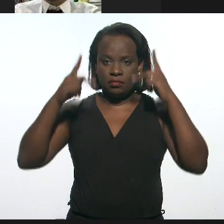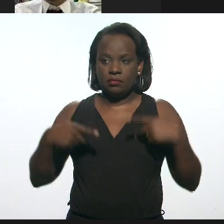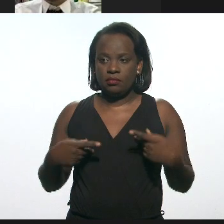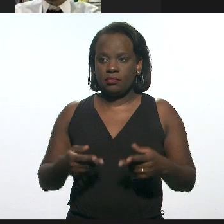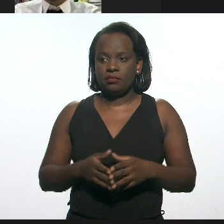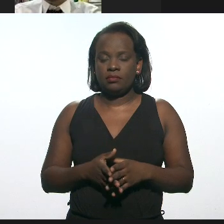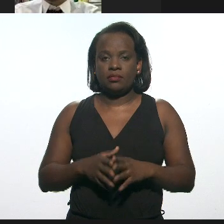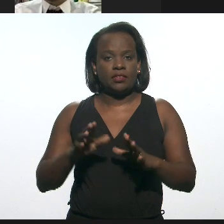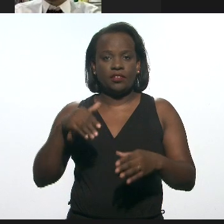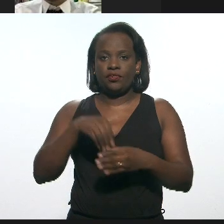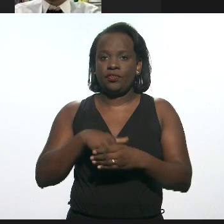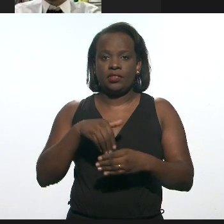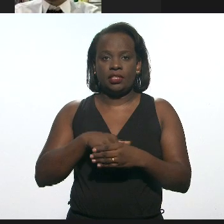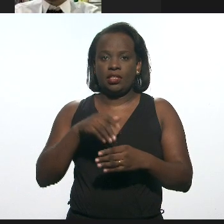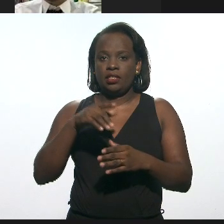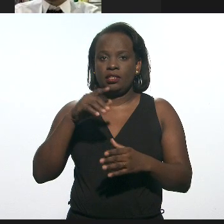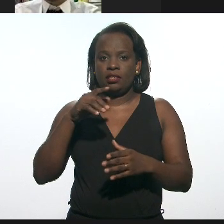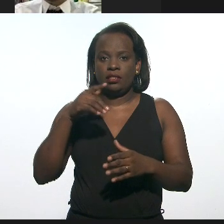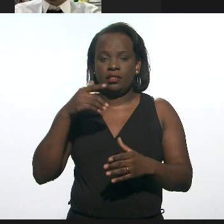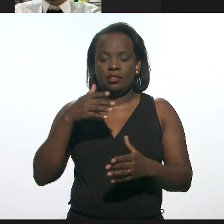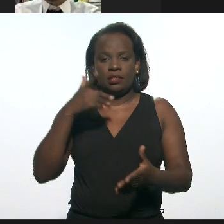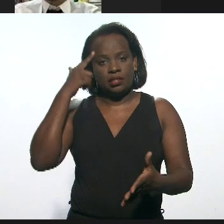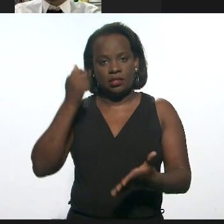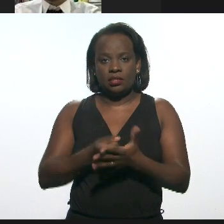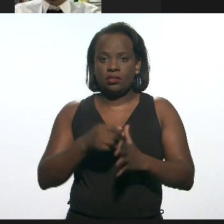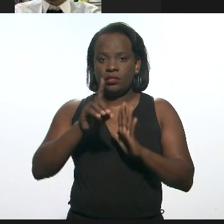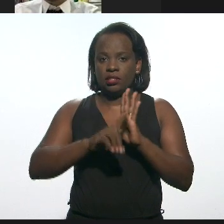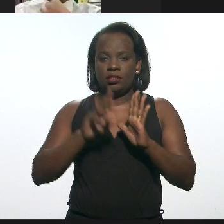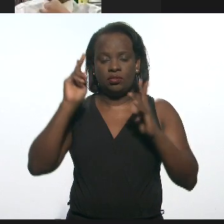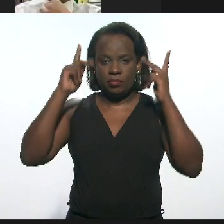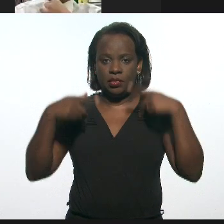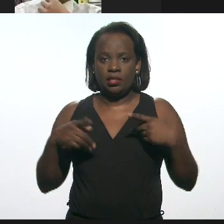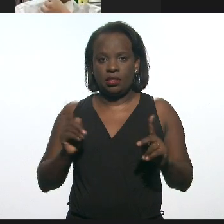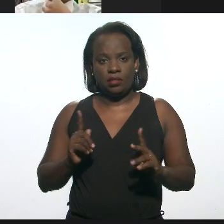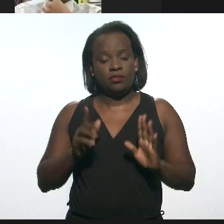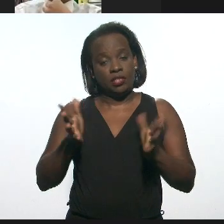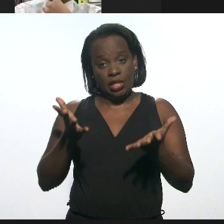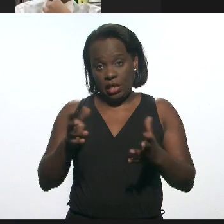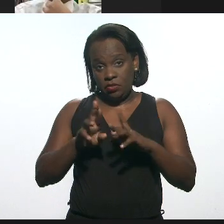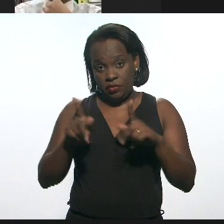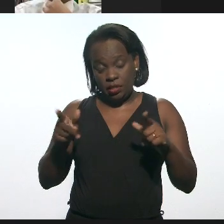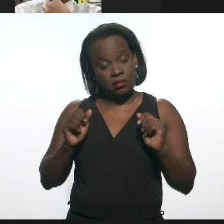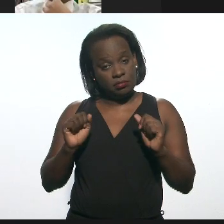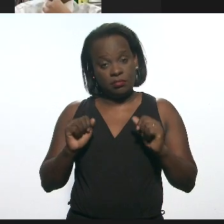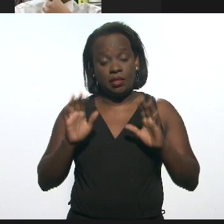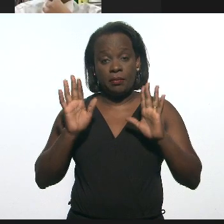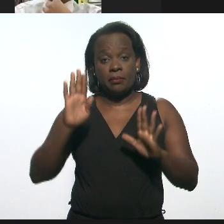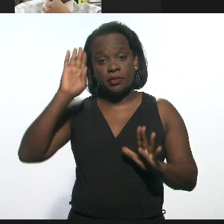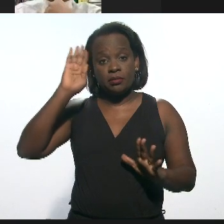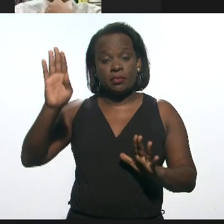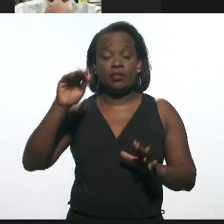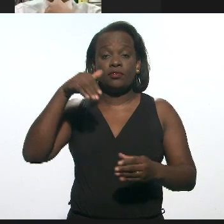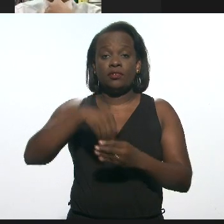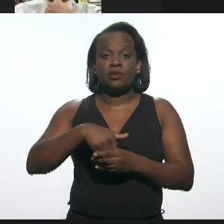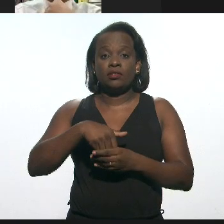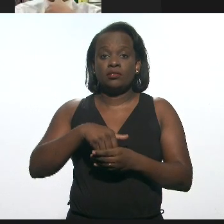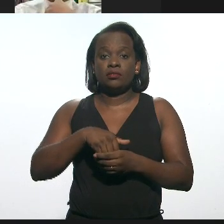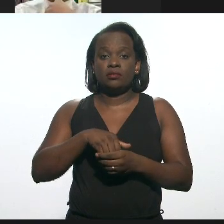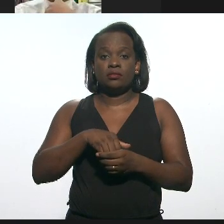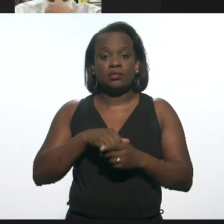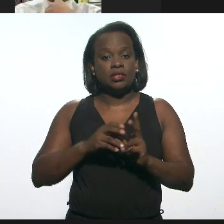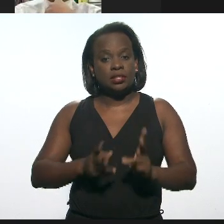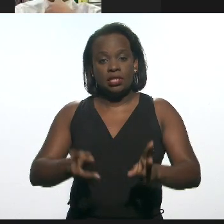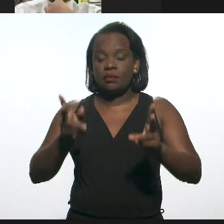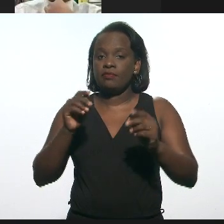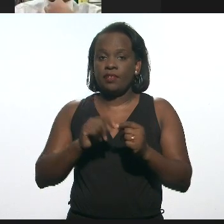Não vamos votar o parecer da Direitos Humanos, Márcio. Se você quiser voto divergente, não tem problema nenhum. O que vai prevalecer é o voto, como